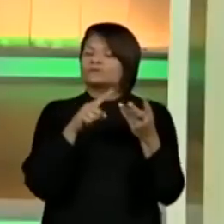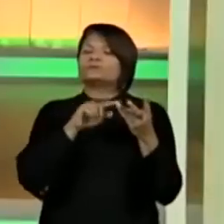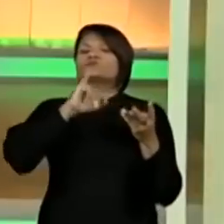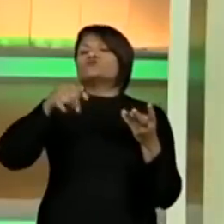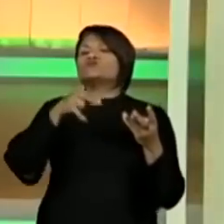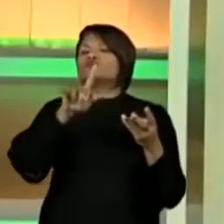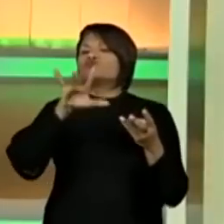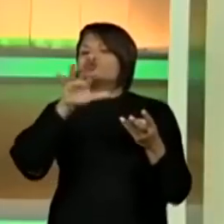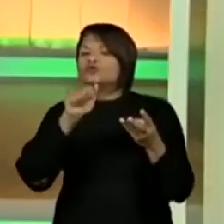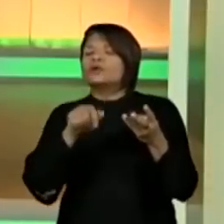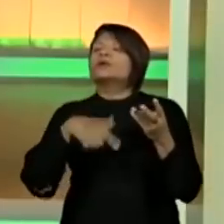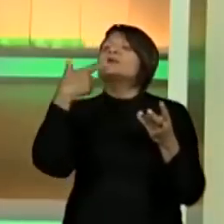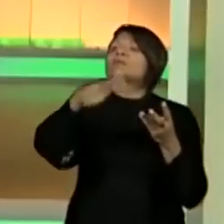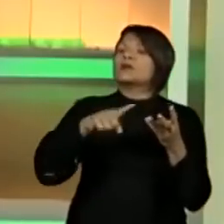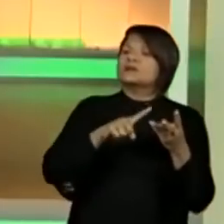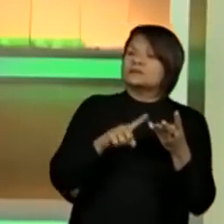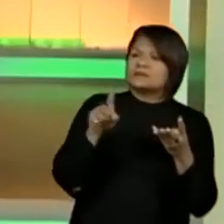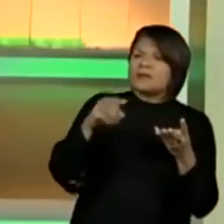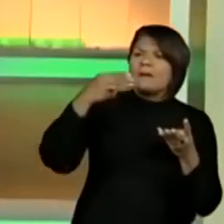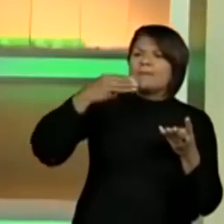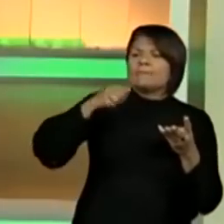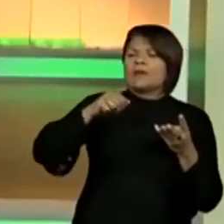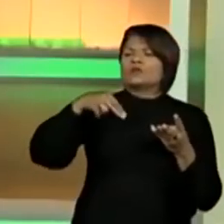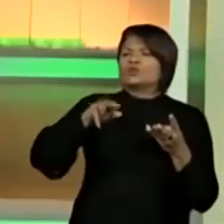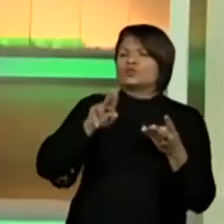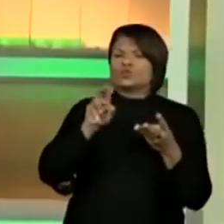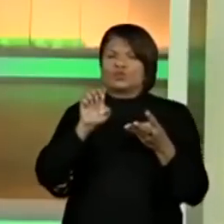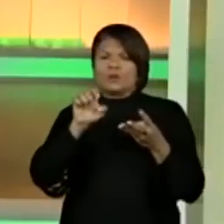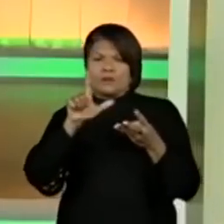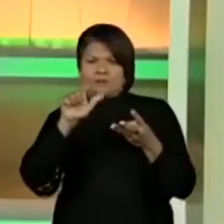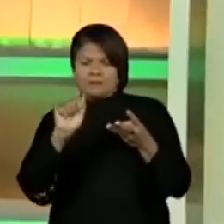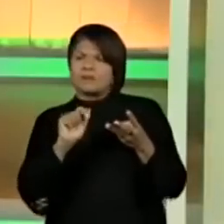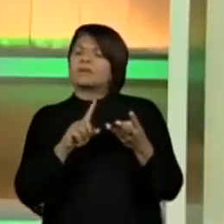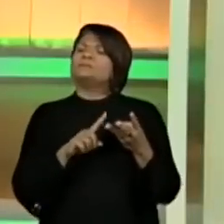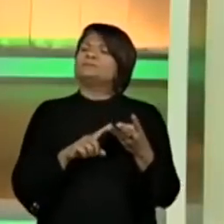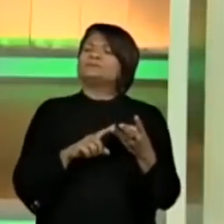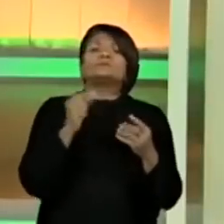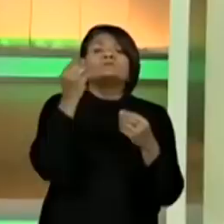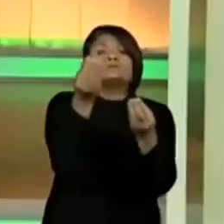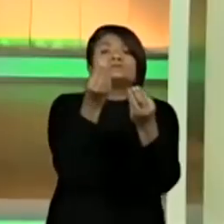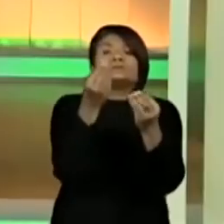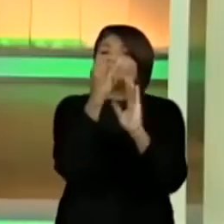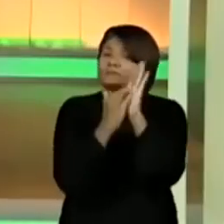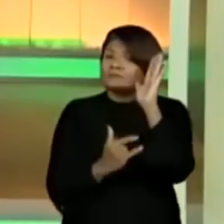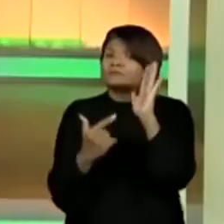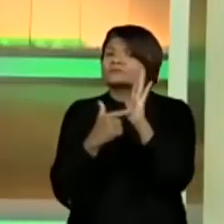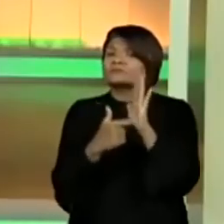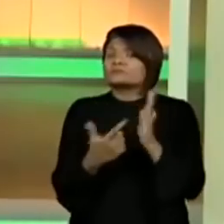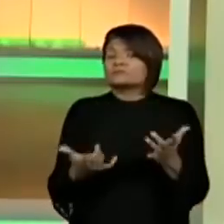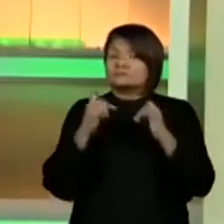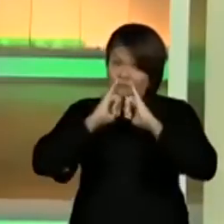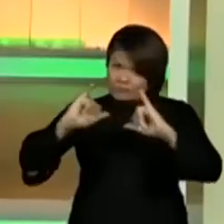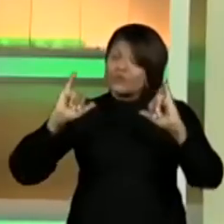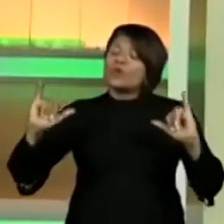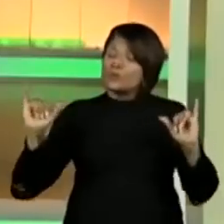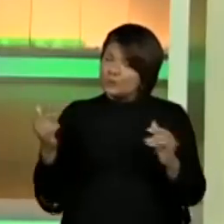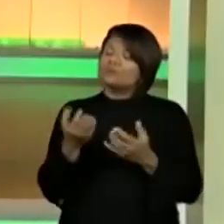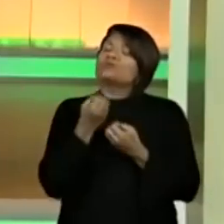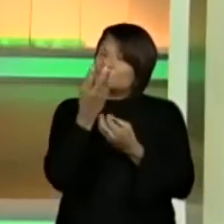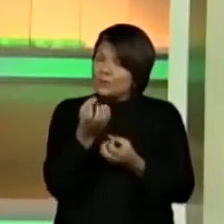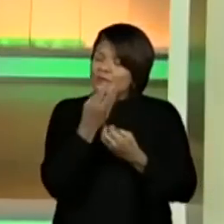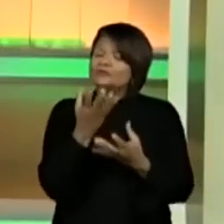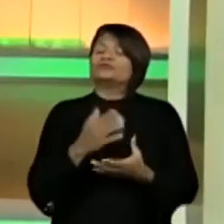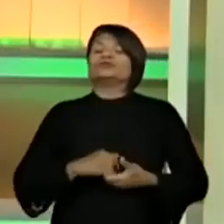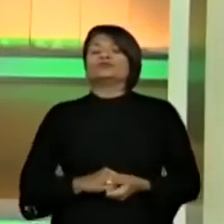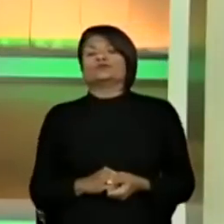Júlia. Quem mais? Manuela. Para que serve esse texto, gente? É informativo. Muito